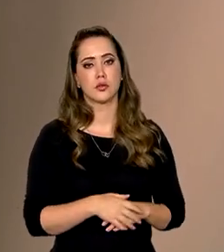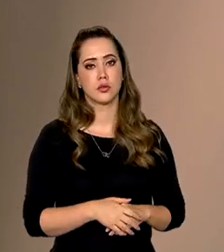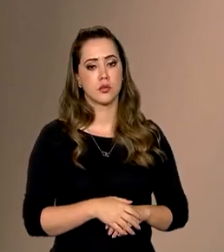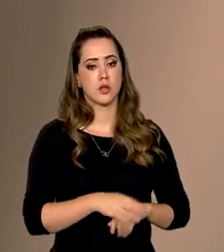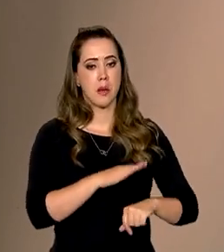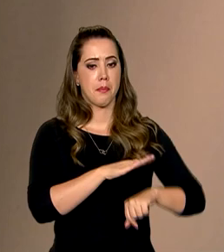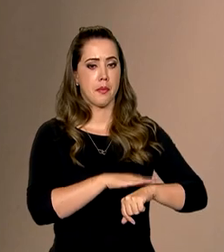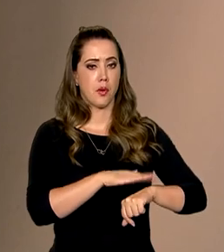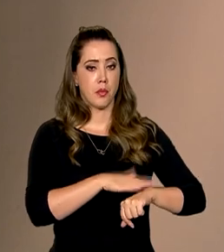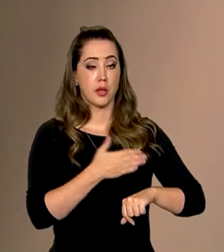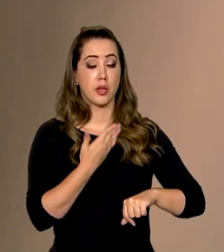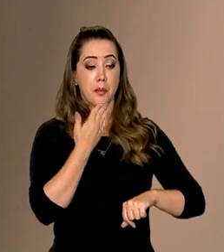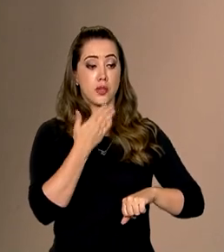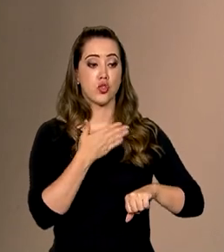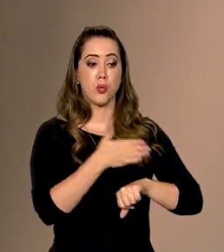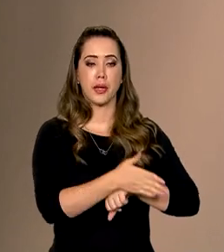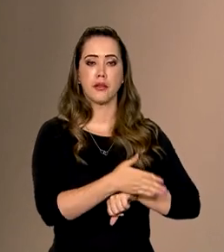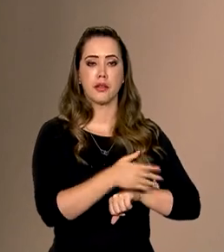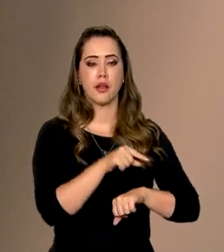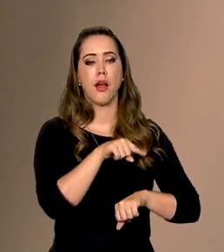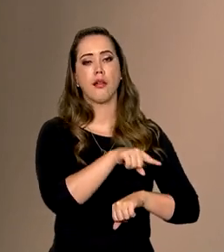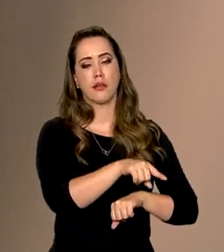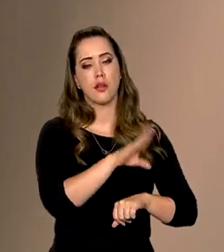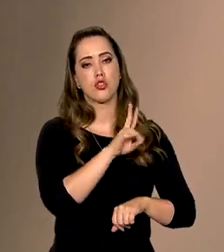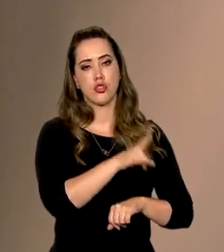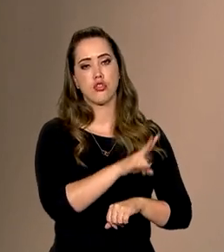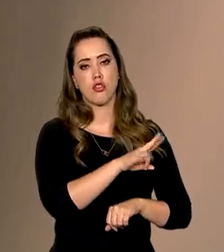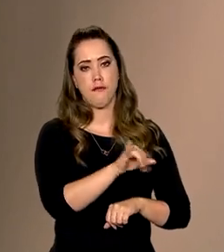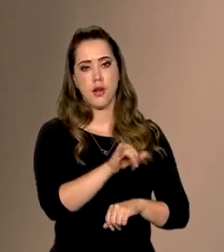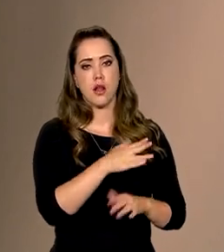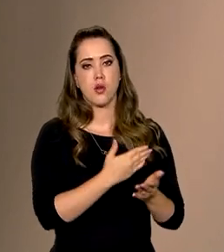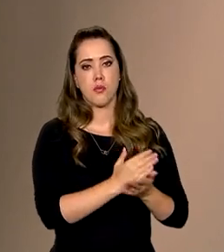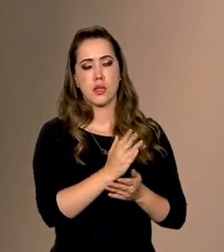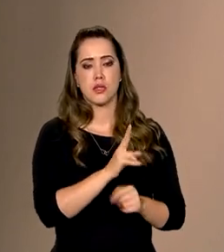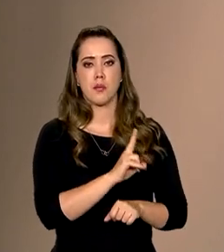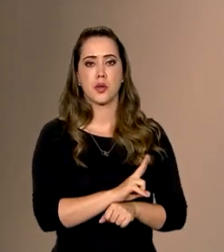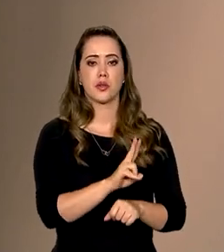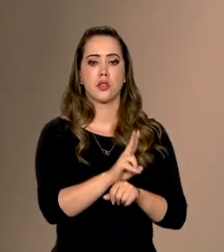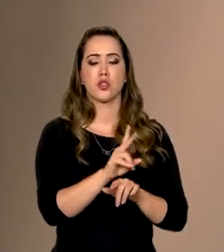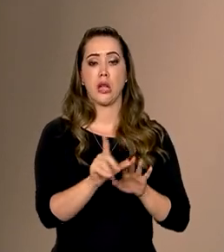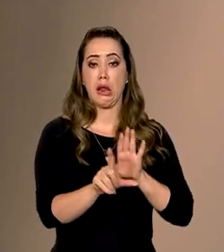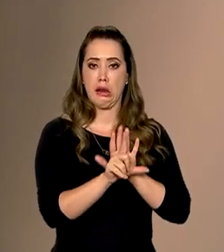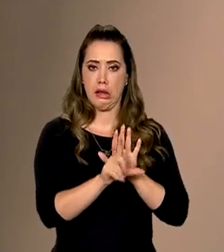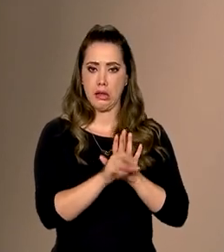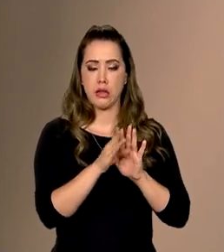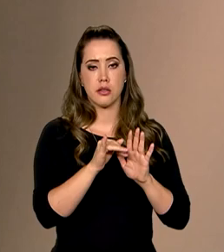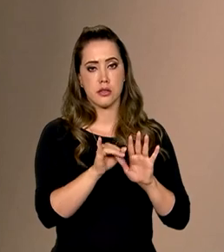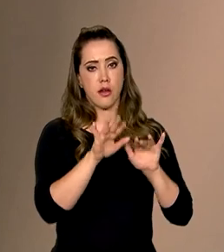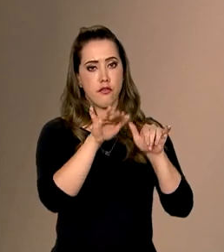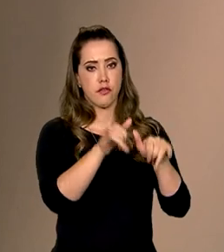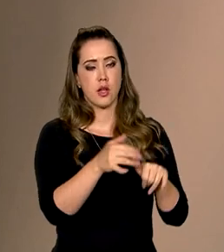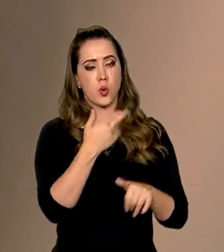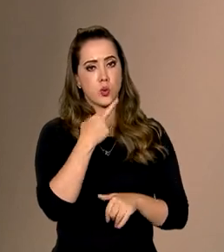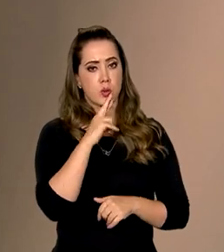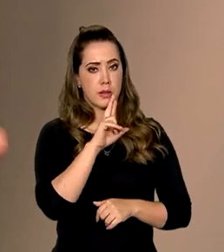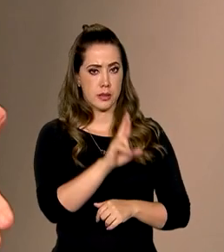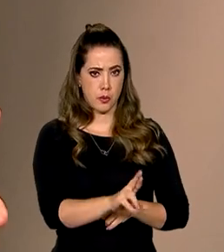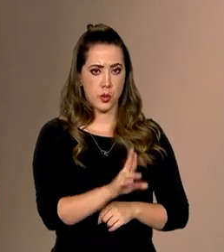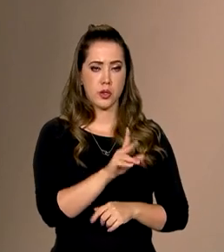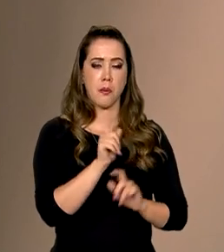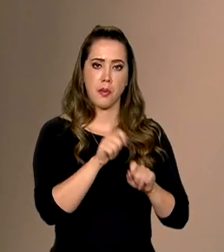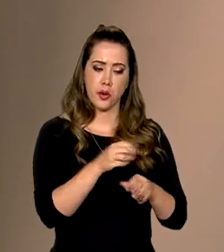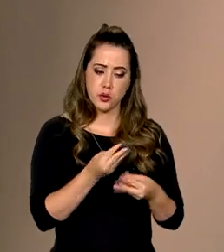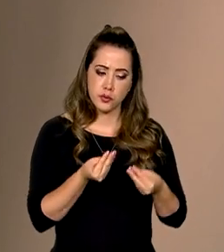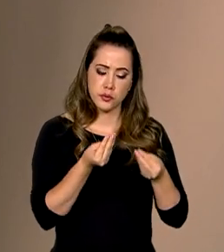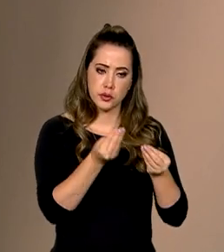Quando ele fizer a solicitação, a partir daí, ele já está coberto na medida em que, ao final da solicitação, ele